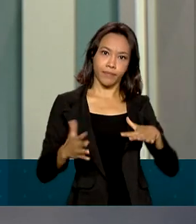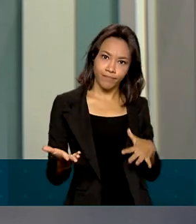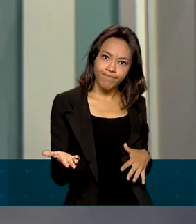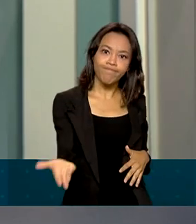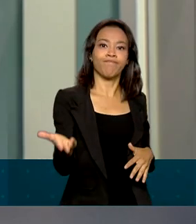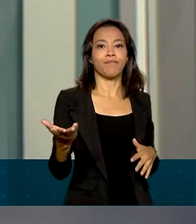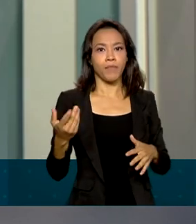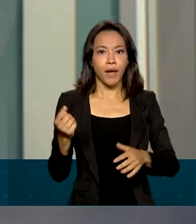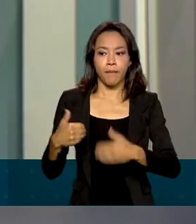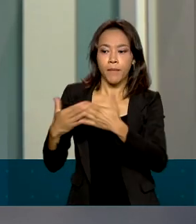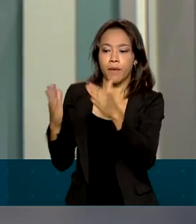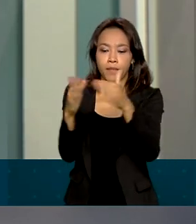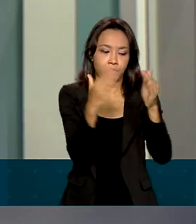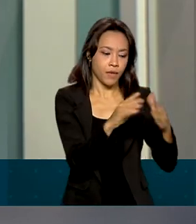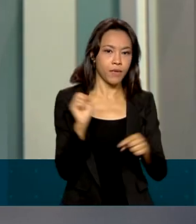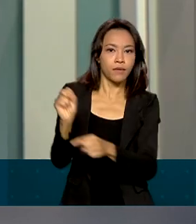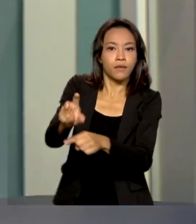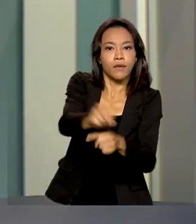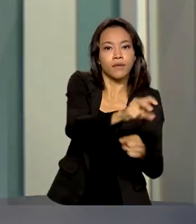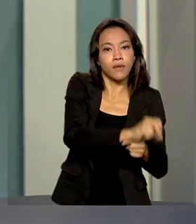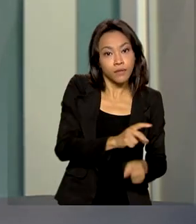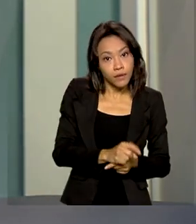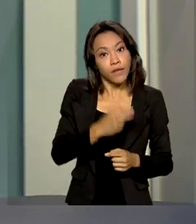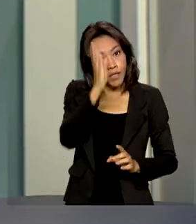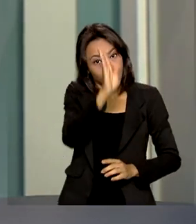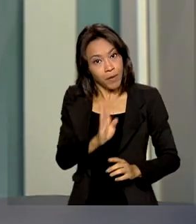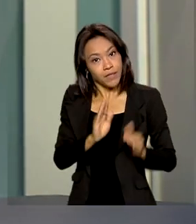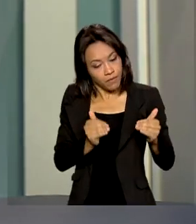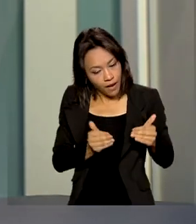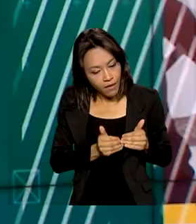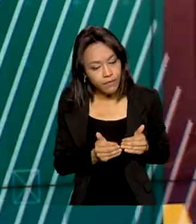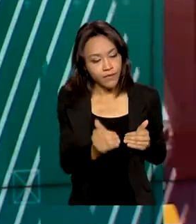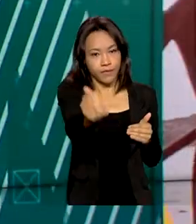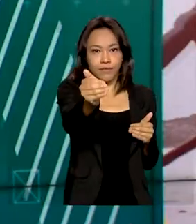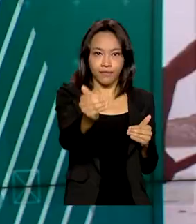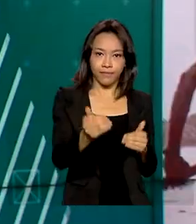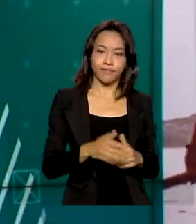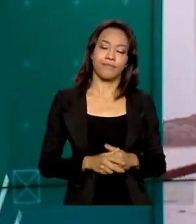para gerar emprego e fazer com que o Brasil avance cada vez mais.